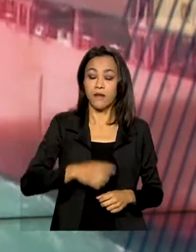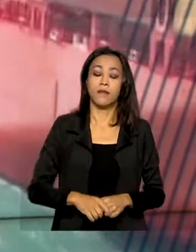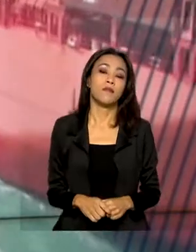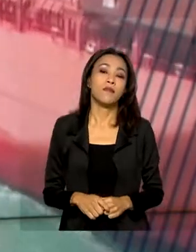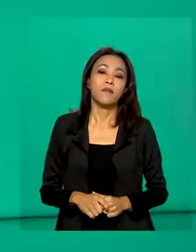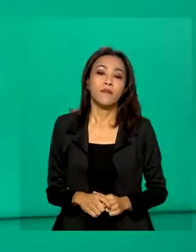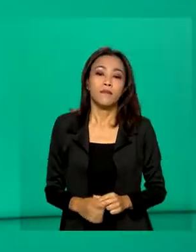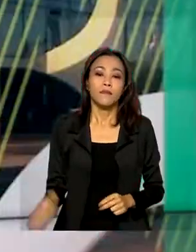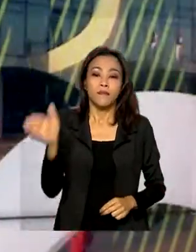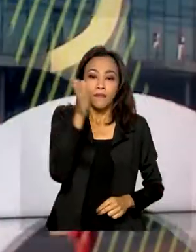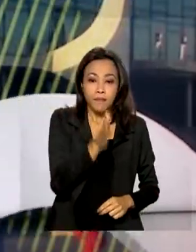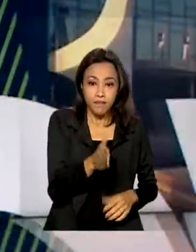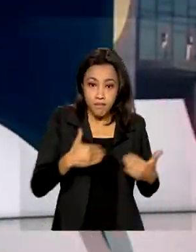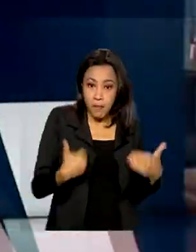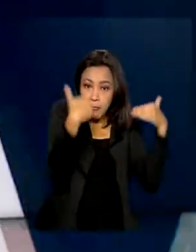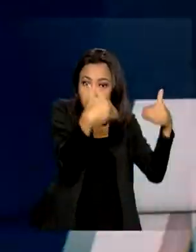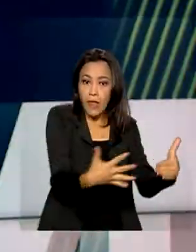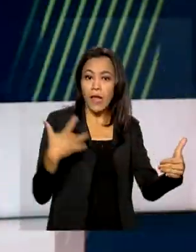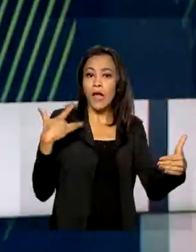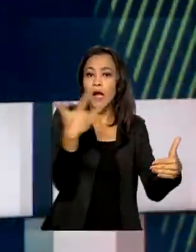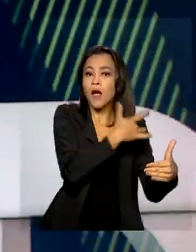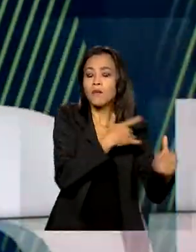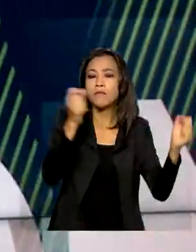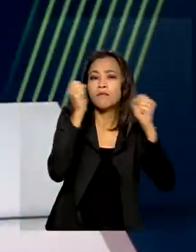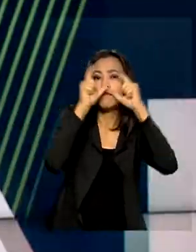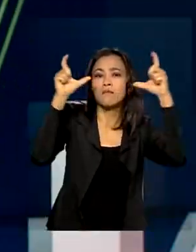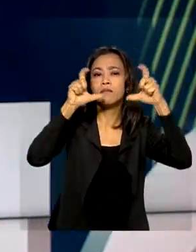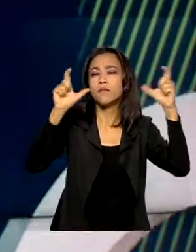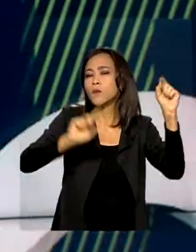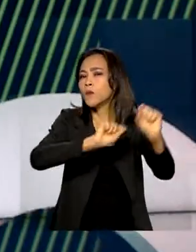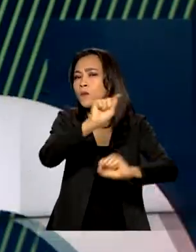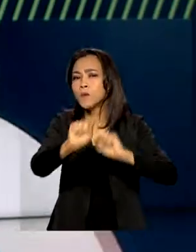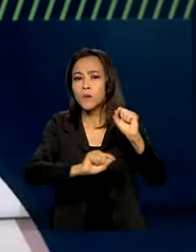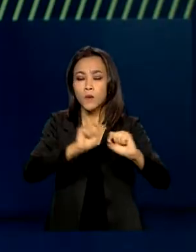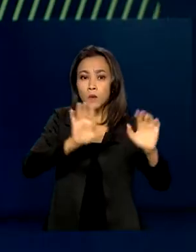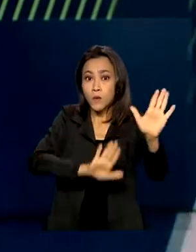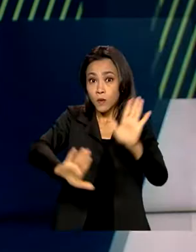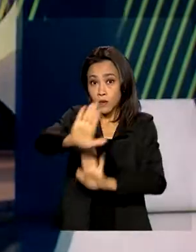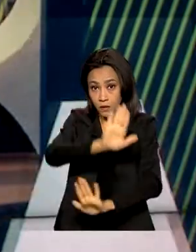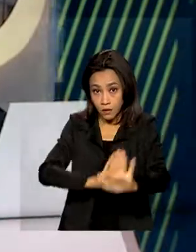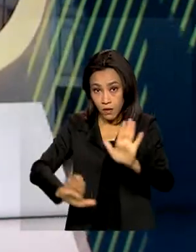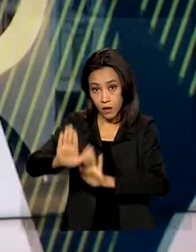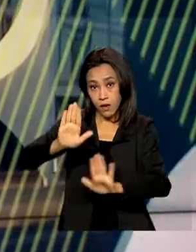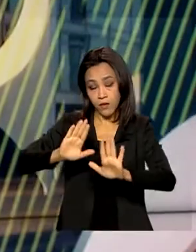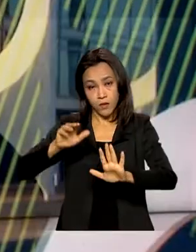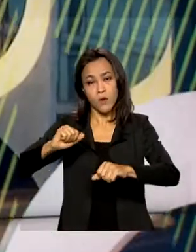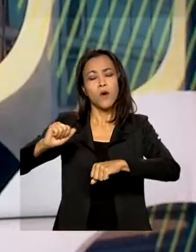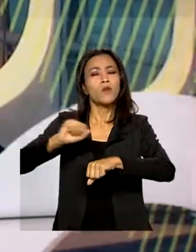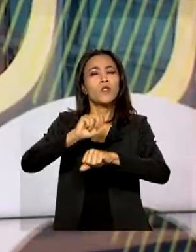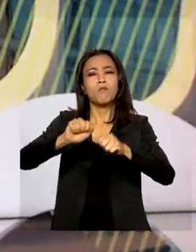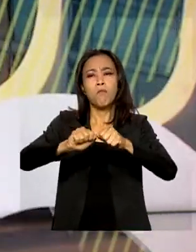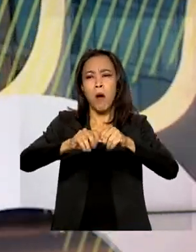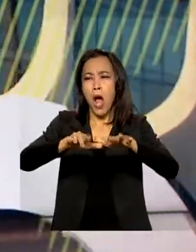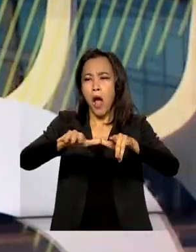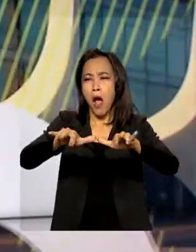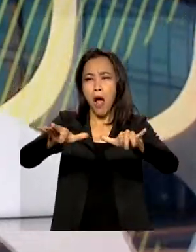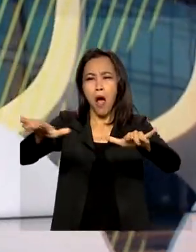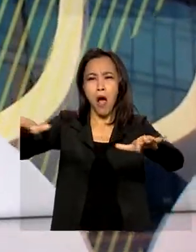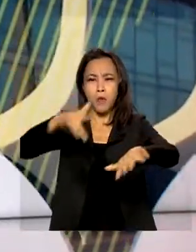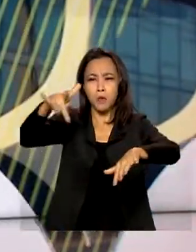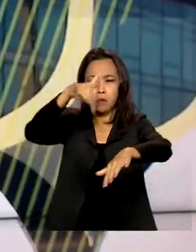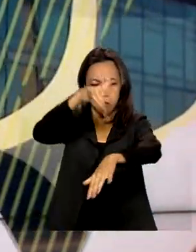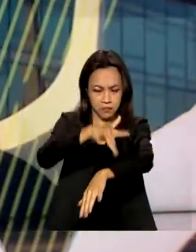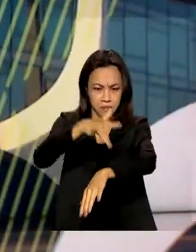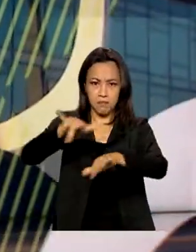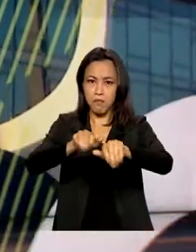O Ministério da Saúde alerta sobre os cuidados para evitar a proliferação do mosquito Aedes aegypti. Mesmo em